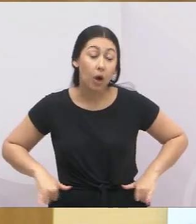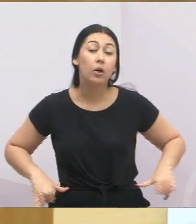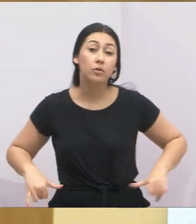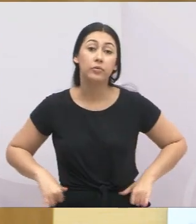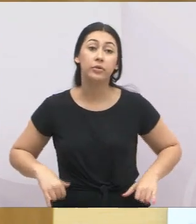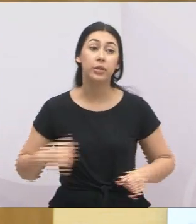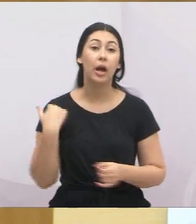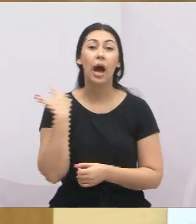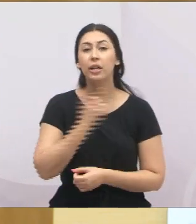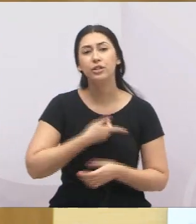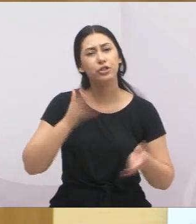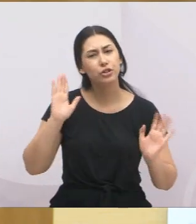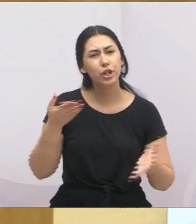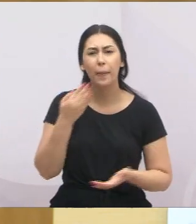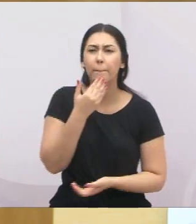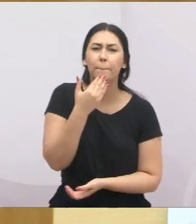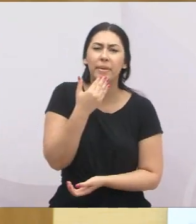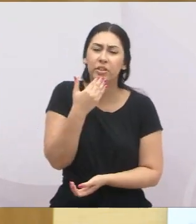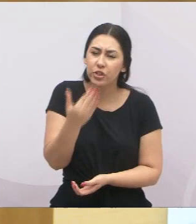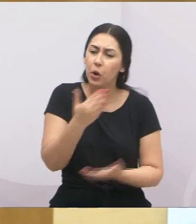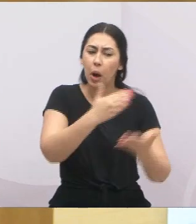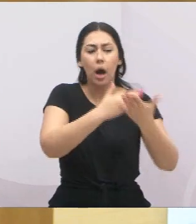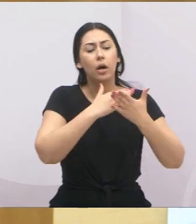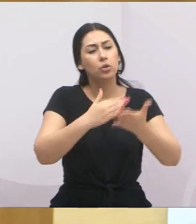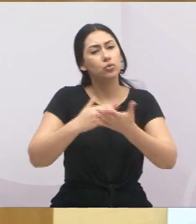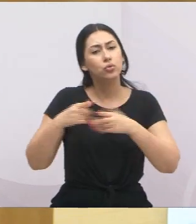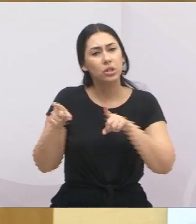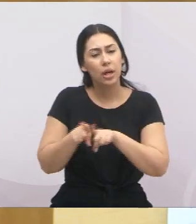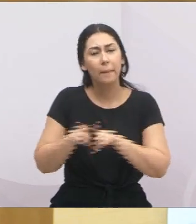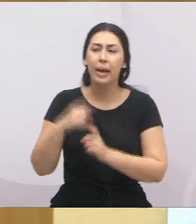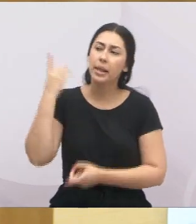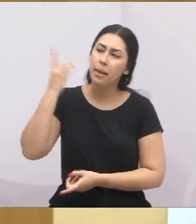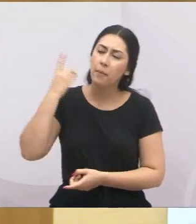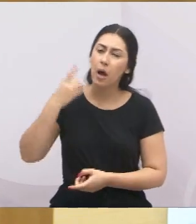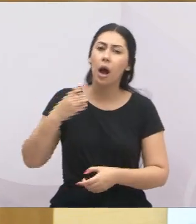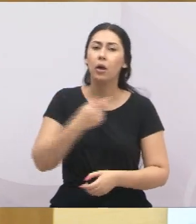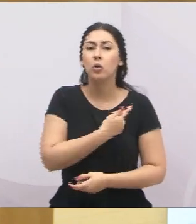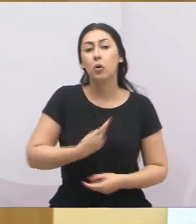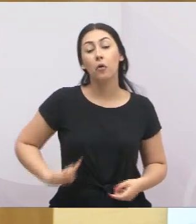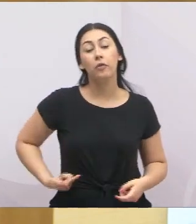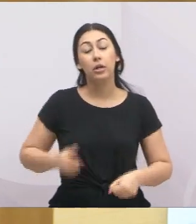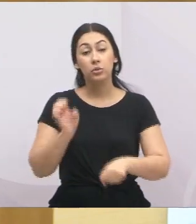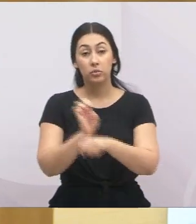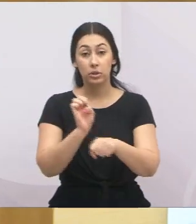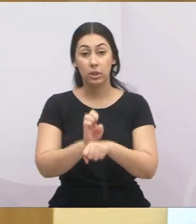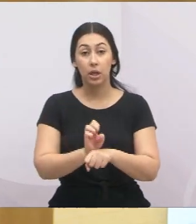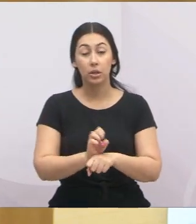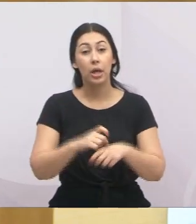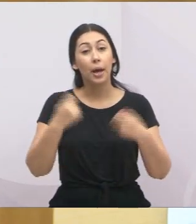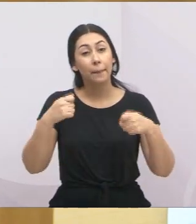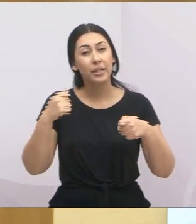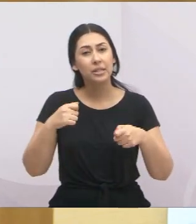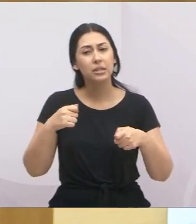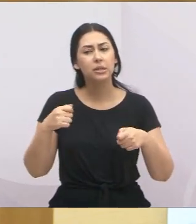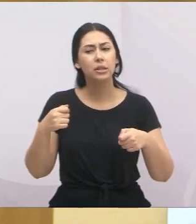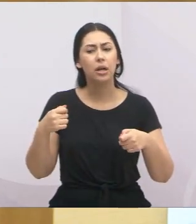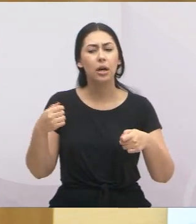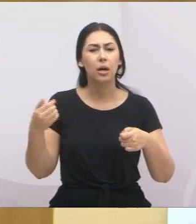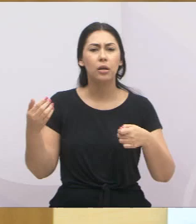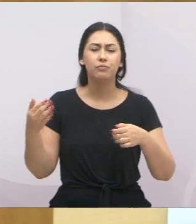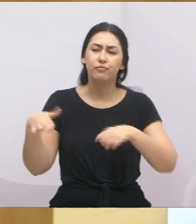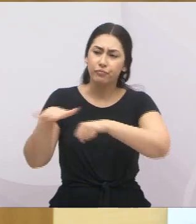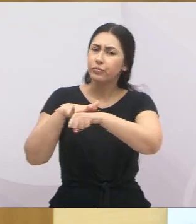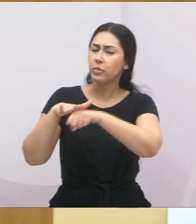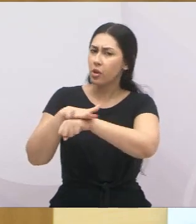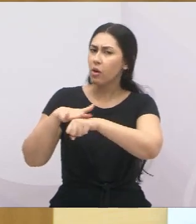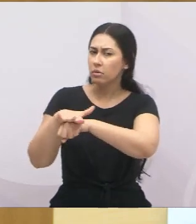Então a gente também já fez um requerimento aí, pedindo ajuda de alguns deputados, ao governo do Estado, para que reveja a situação junto à Caixa Econômica. Esses dias